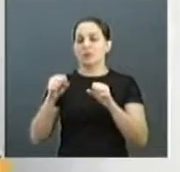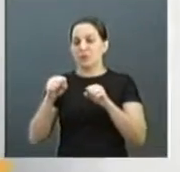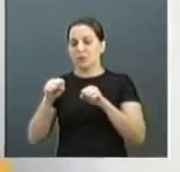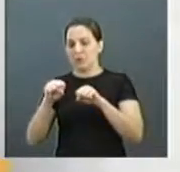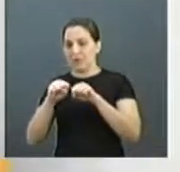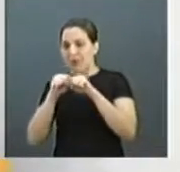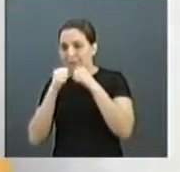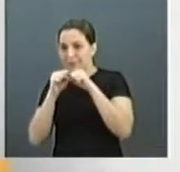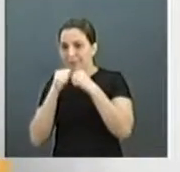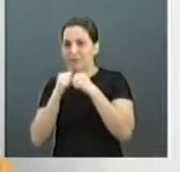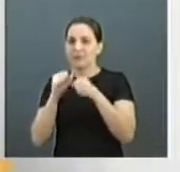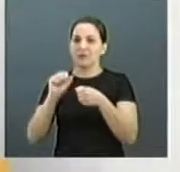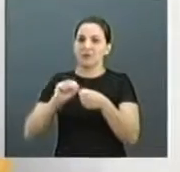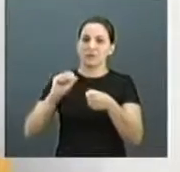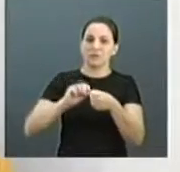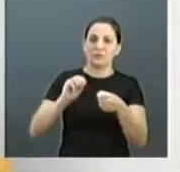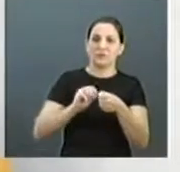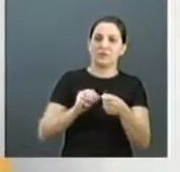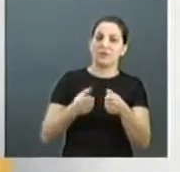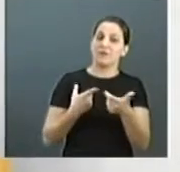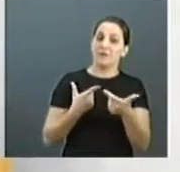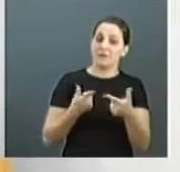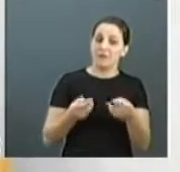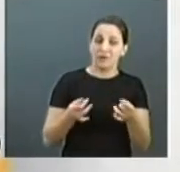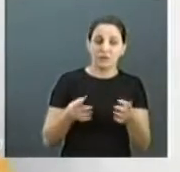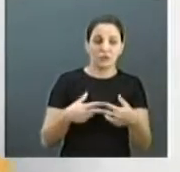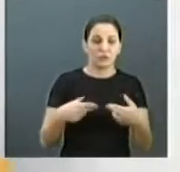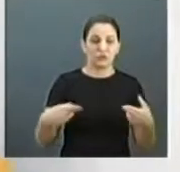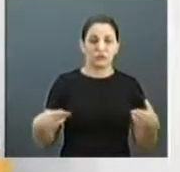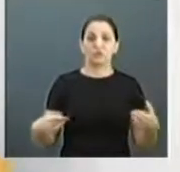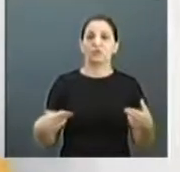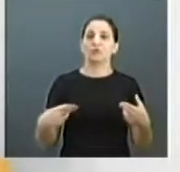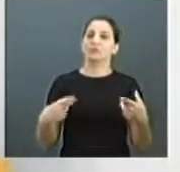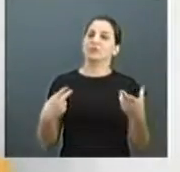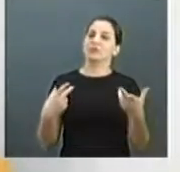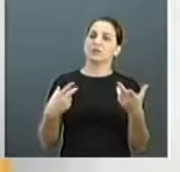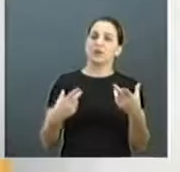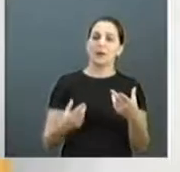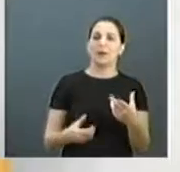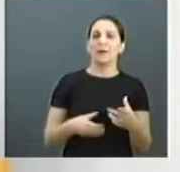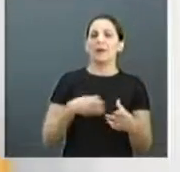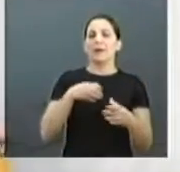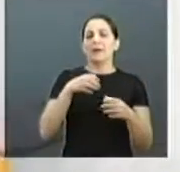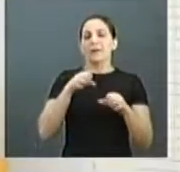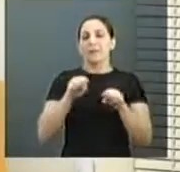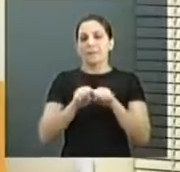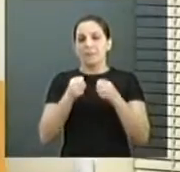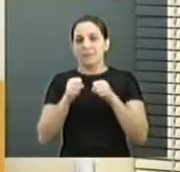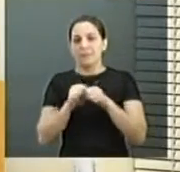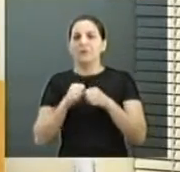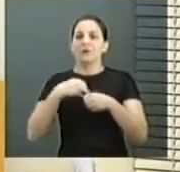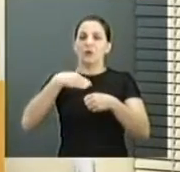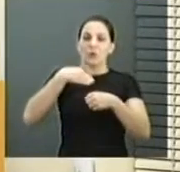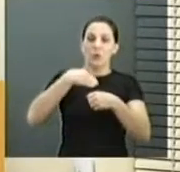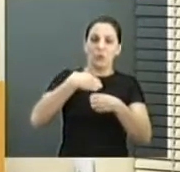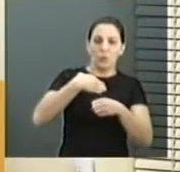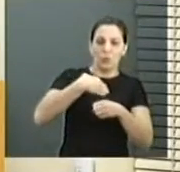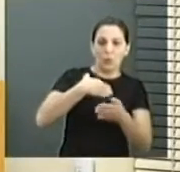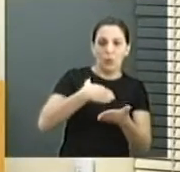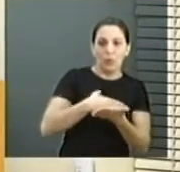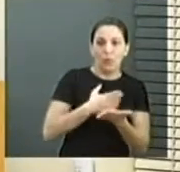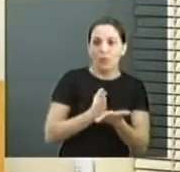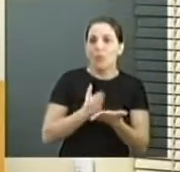Alegre, que comercializavam ali a produção dos seus pães, bolos, doces e demais produtos que elas